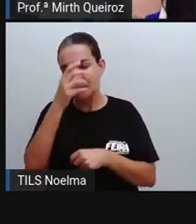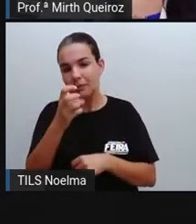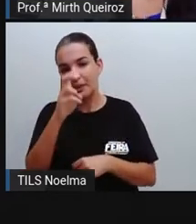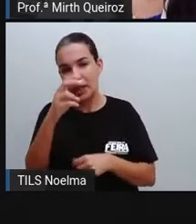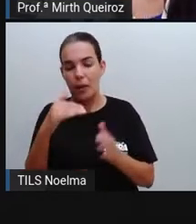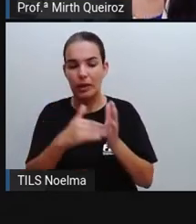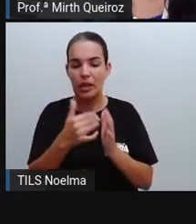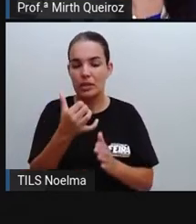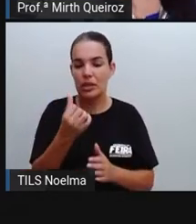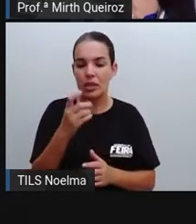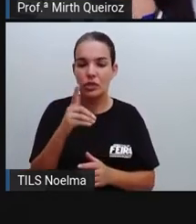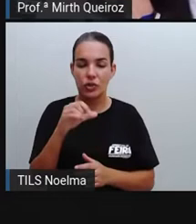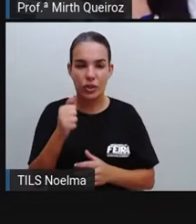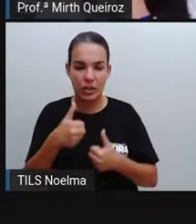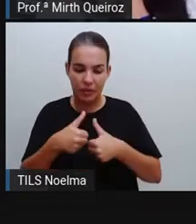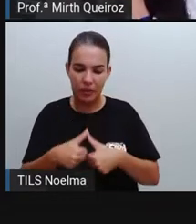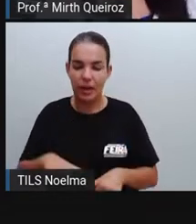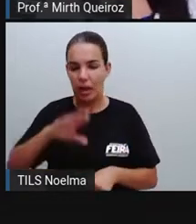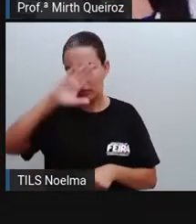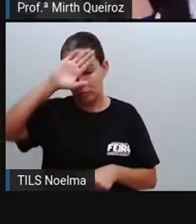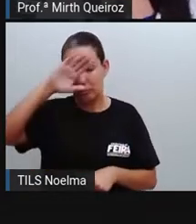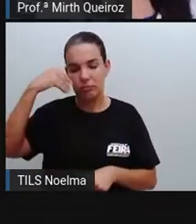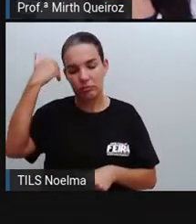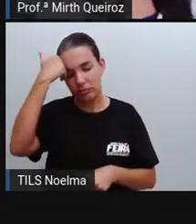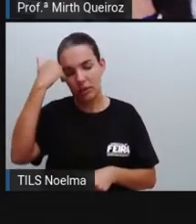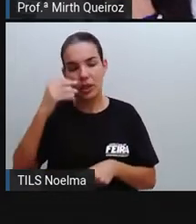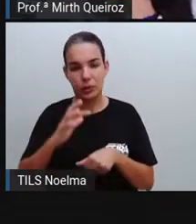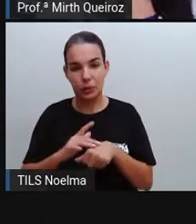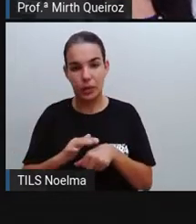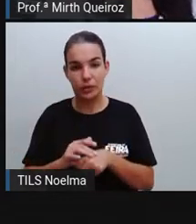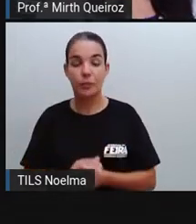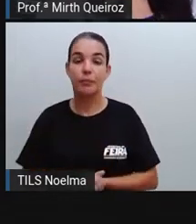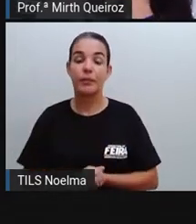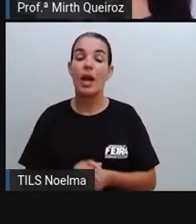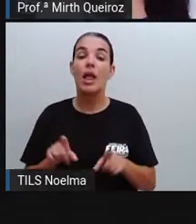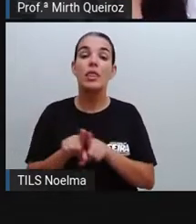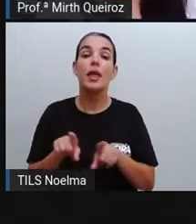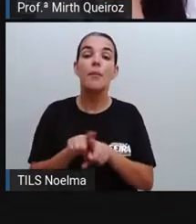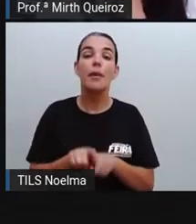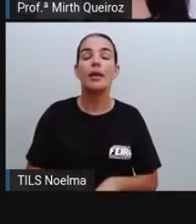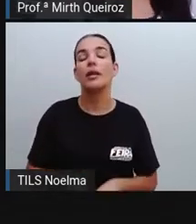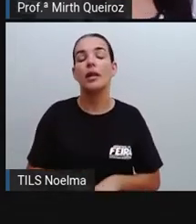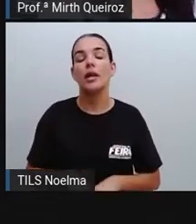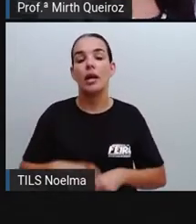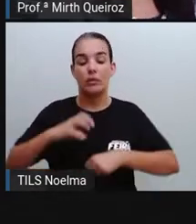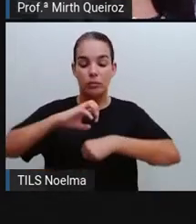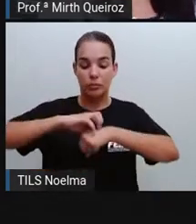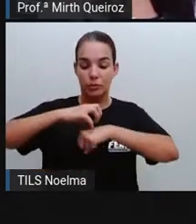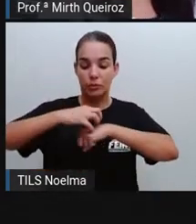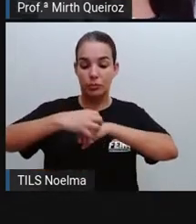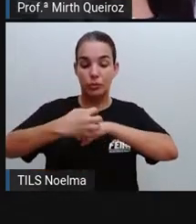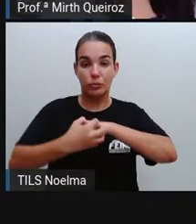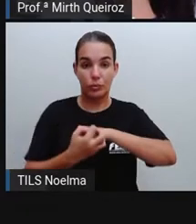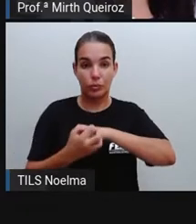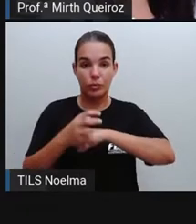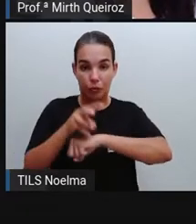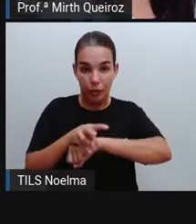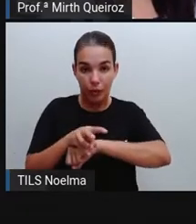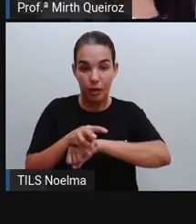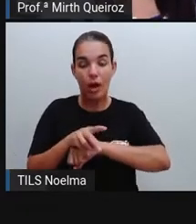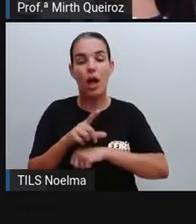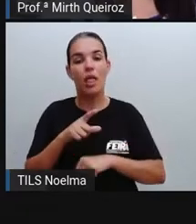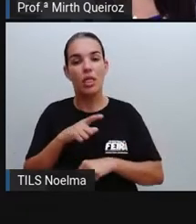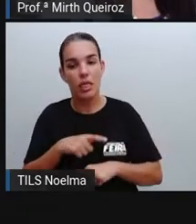Já a chikungunya, que também é outra doença aí causada, transmitida, vamos dizer assim, pelo Aids aegipe, é interessante a gente